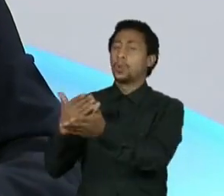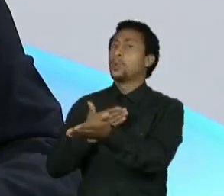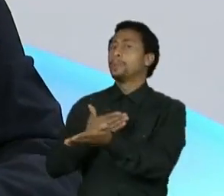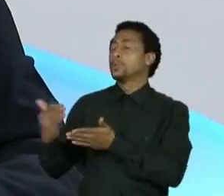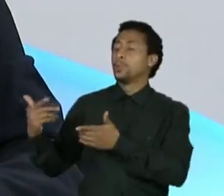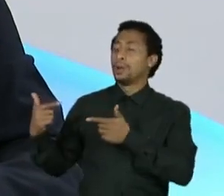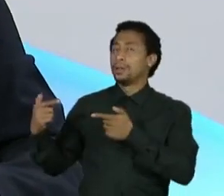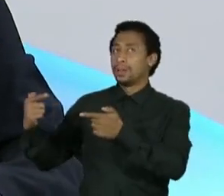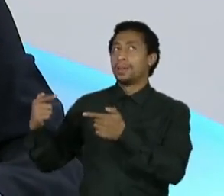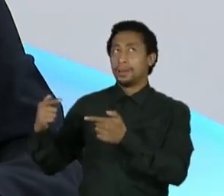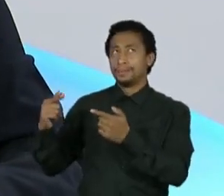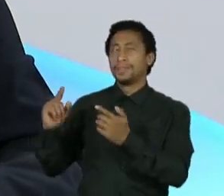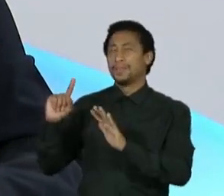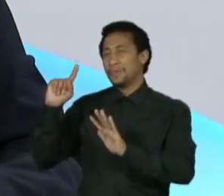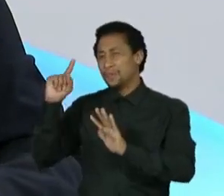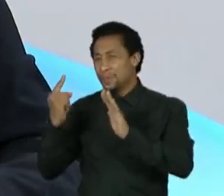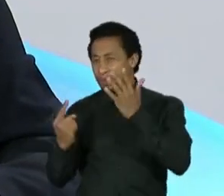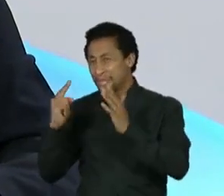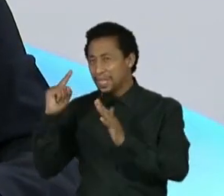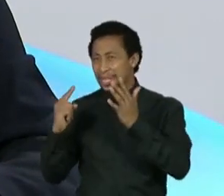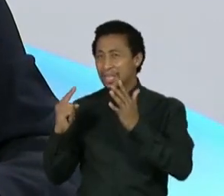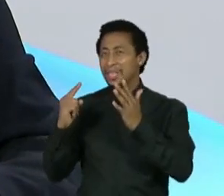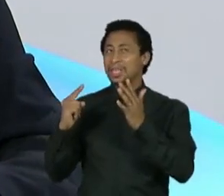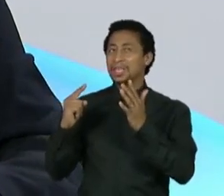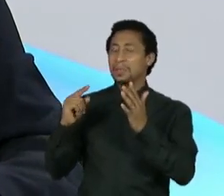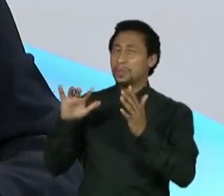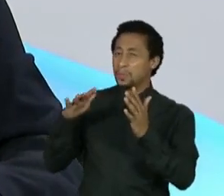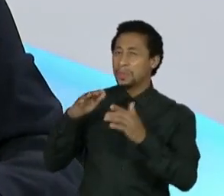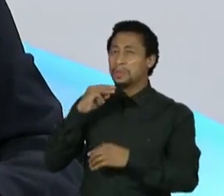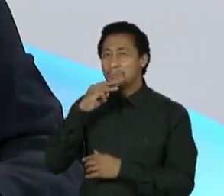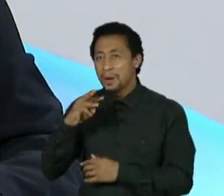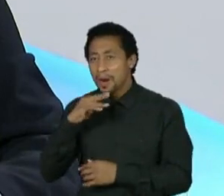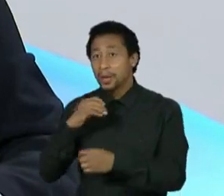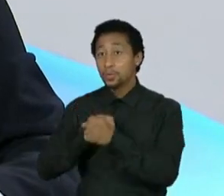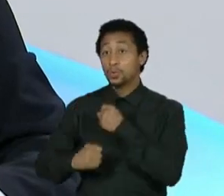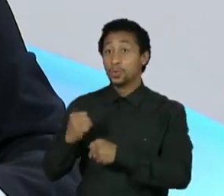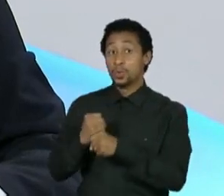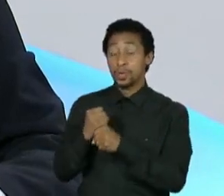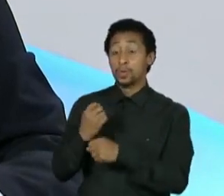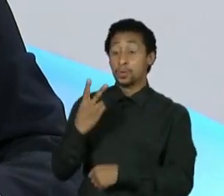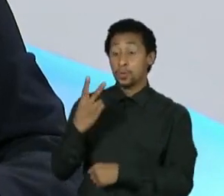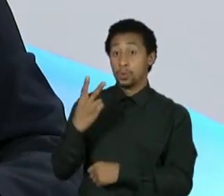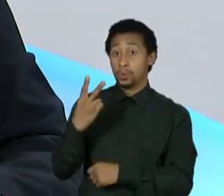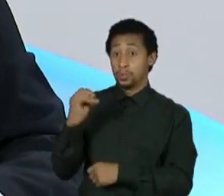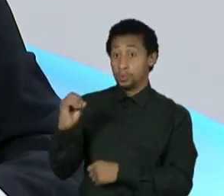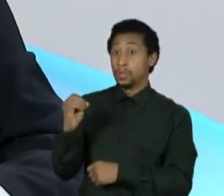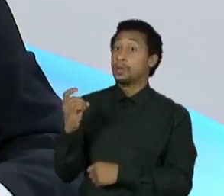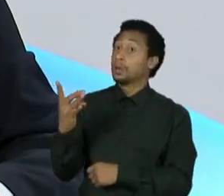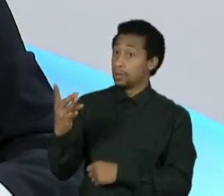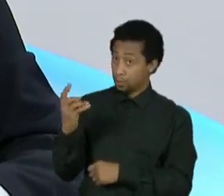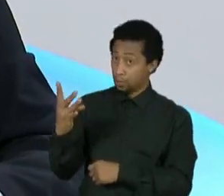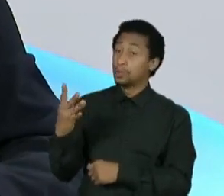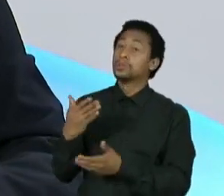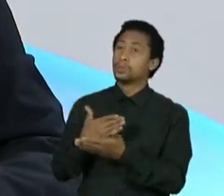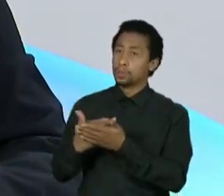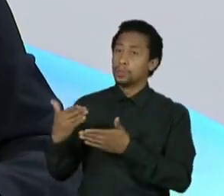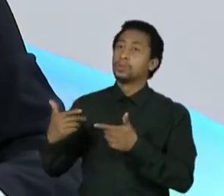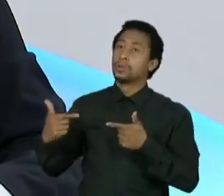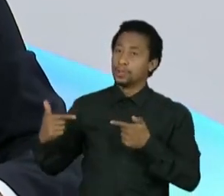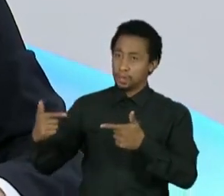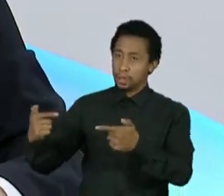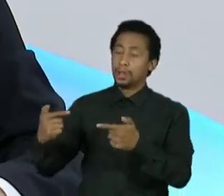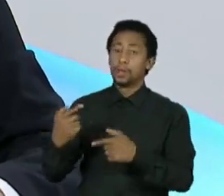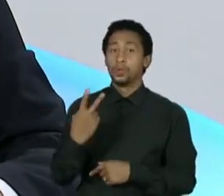março de 2014, com ocupação ilegal, anexação da República Autônoma da